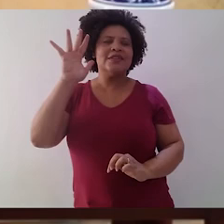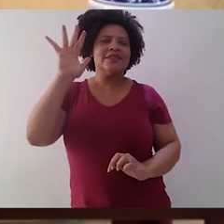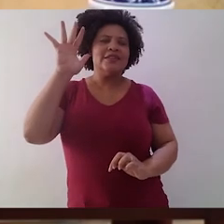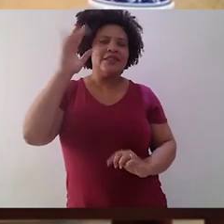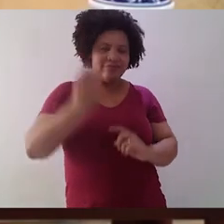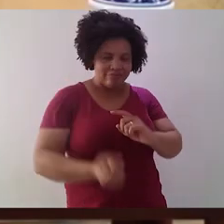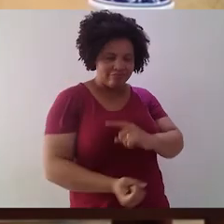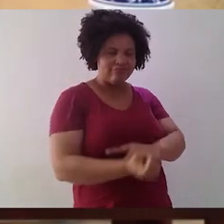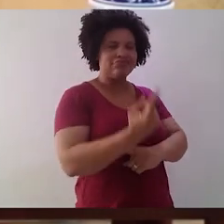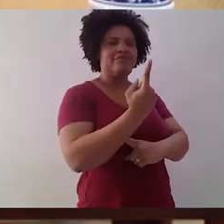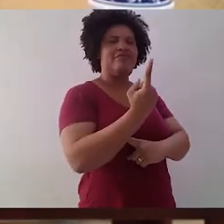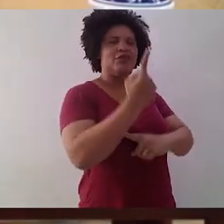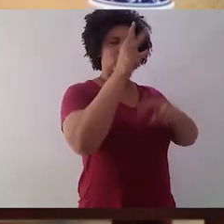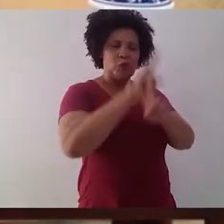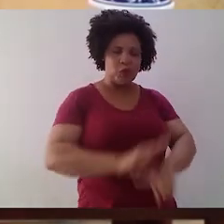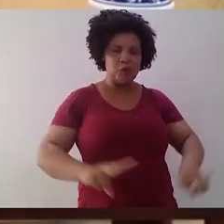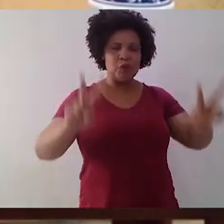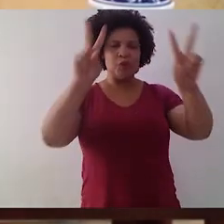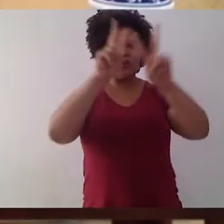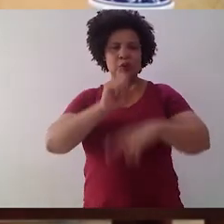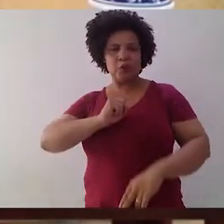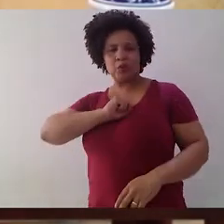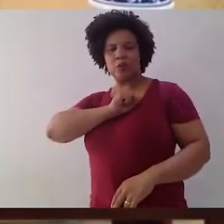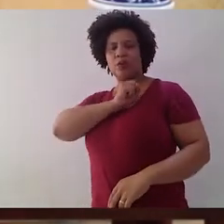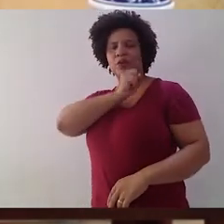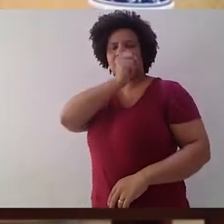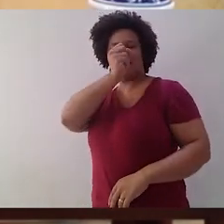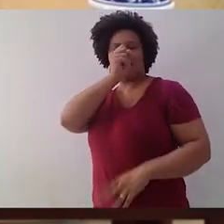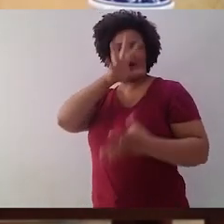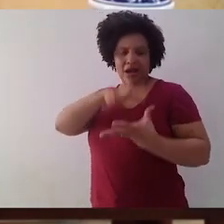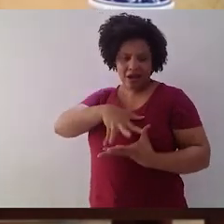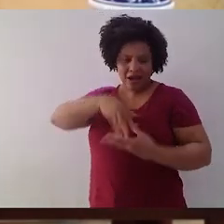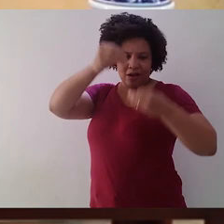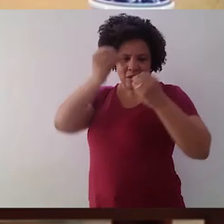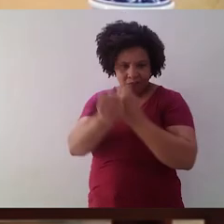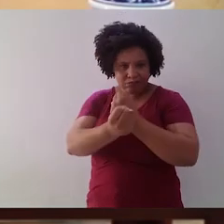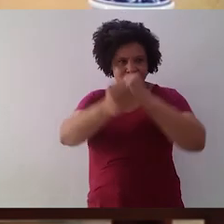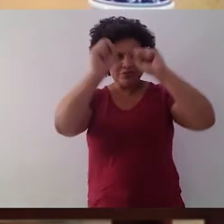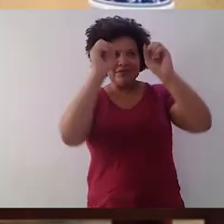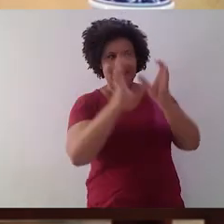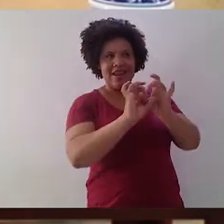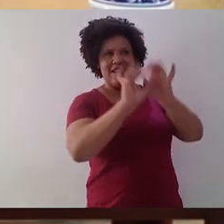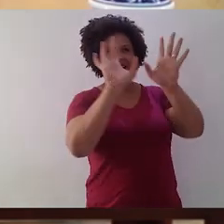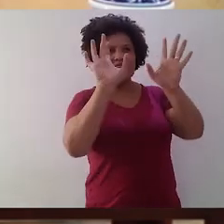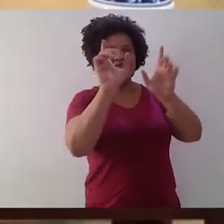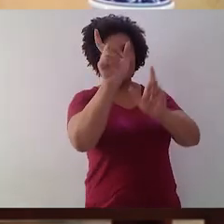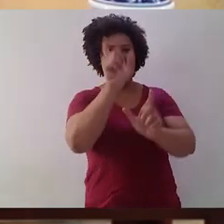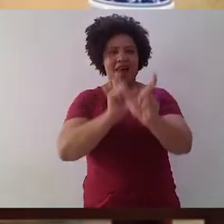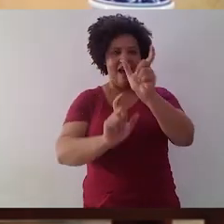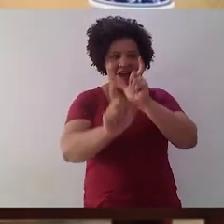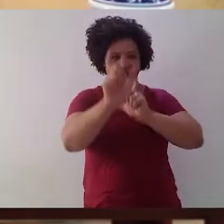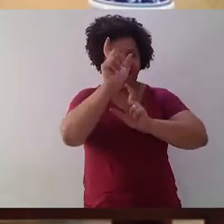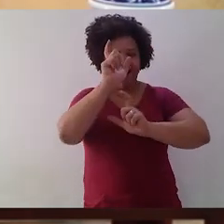calúnia, fúria, derrota. A liberdade das almas, ai, com letras se elabora. E dos